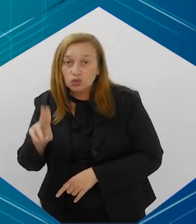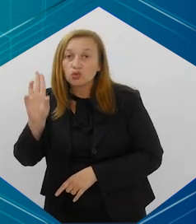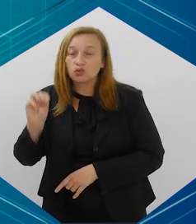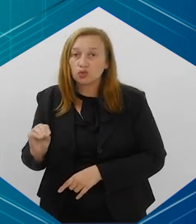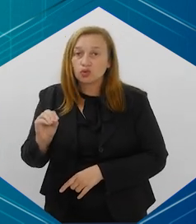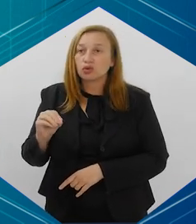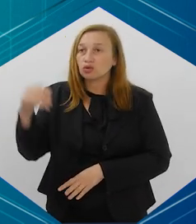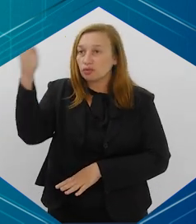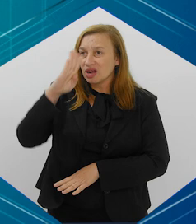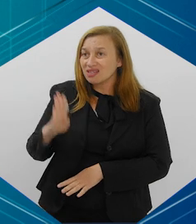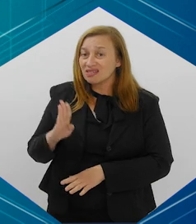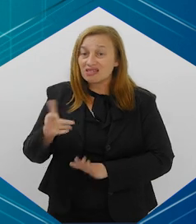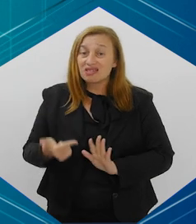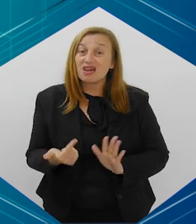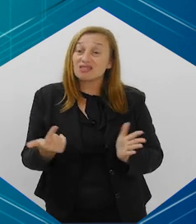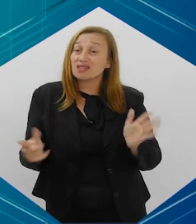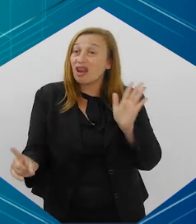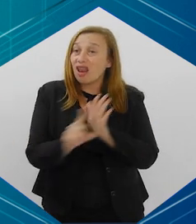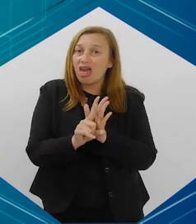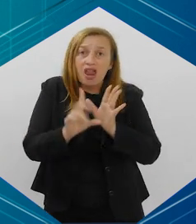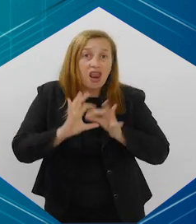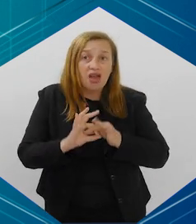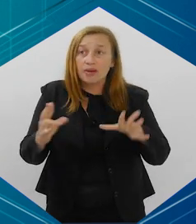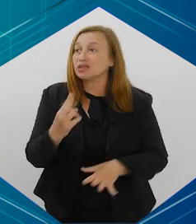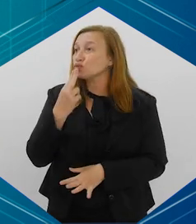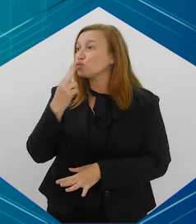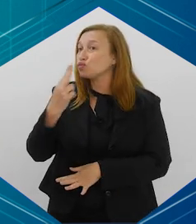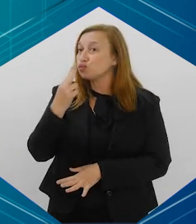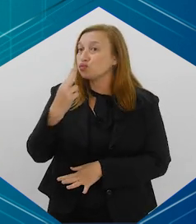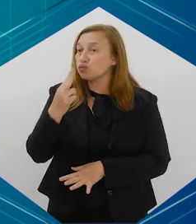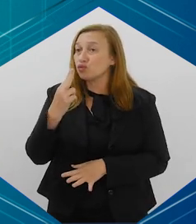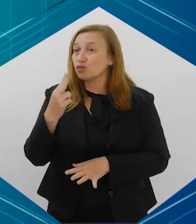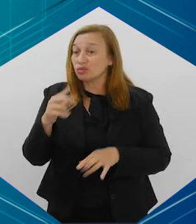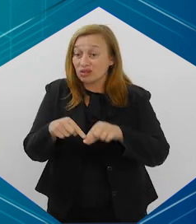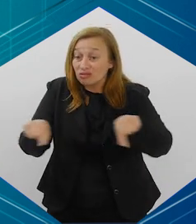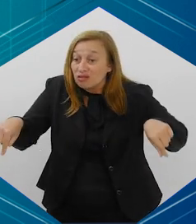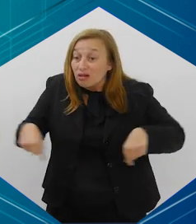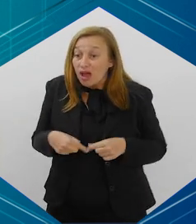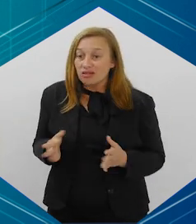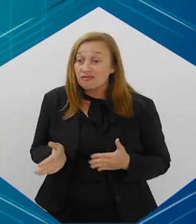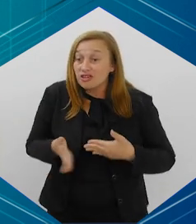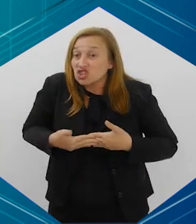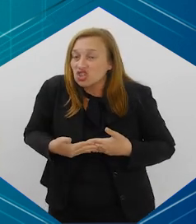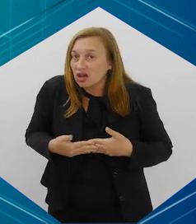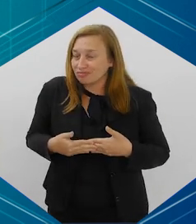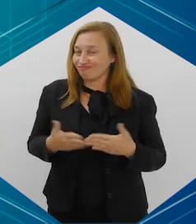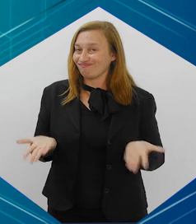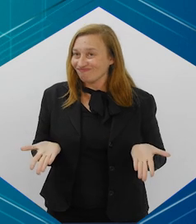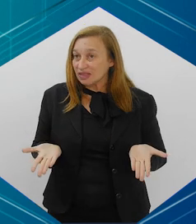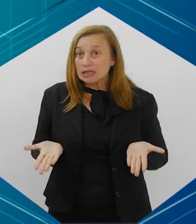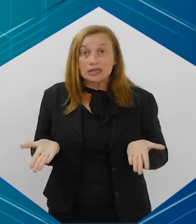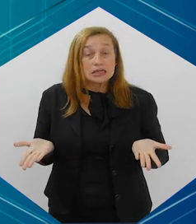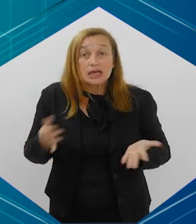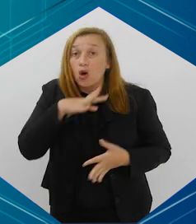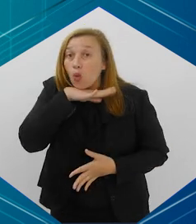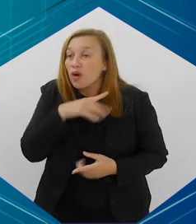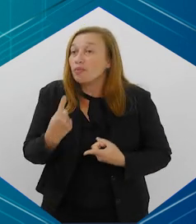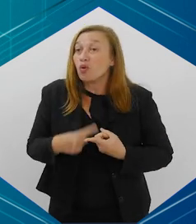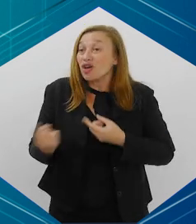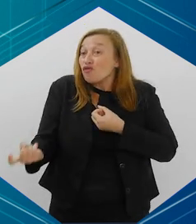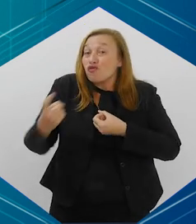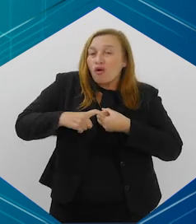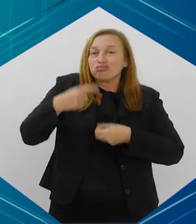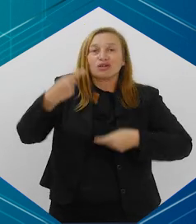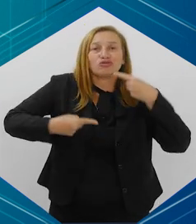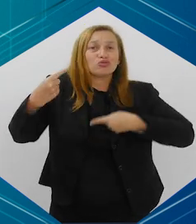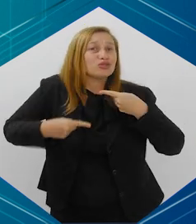traz a liberação do fumo nesses lugares, em ambientes que antigamente se chamava fumódromo. Isso é péssimo porque